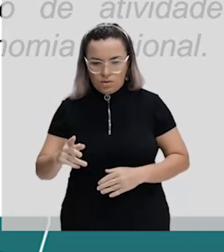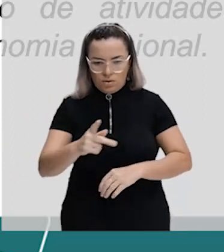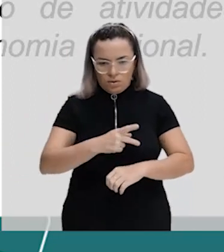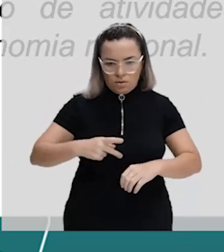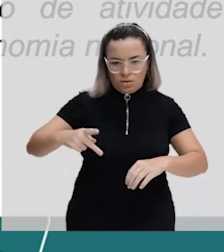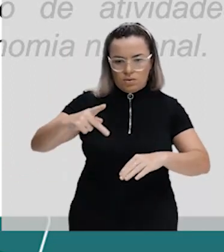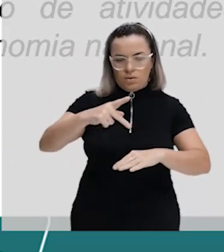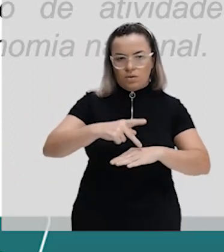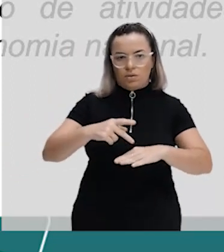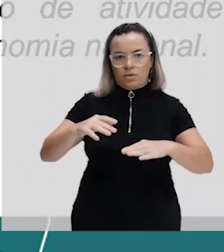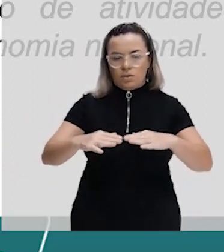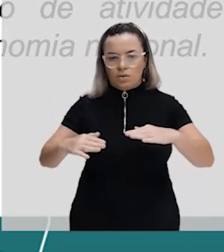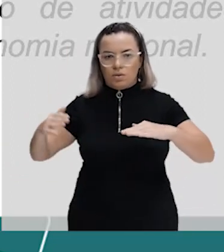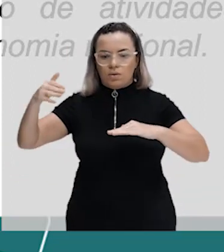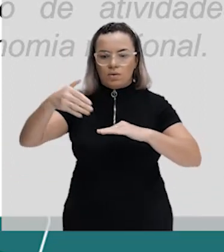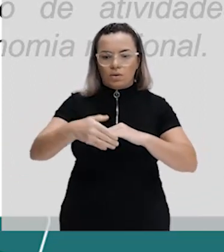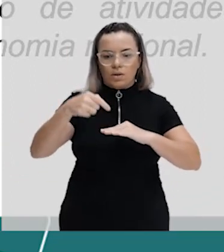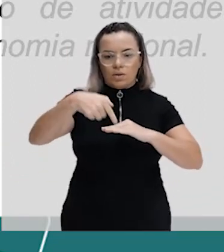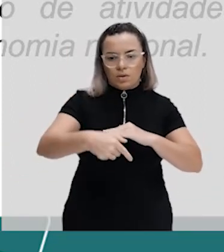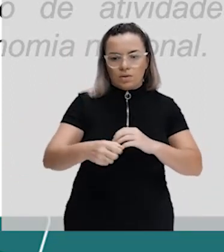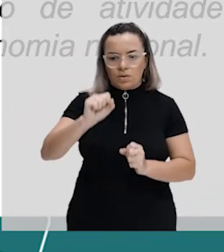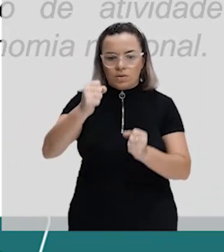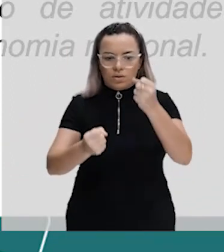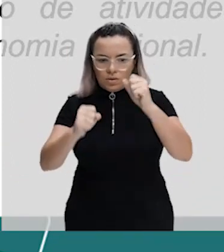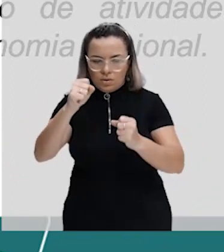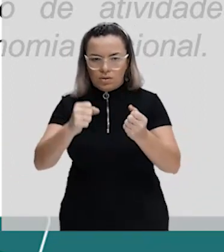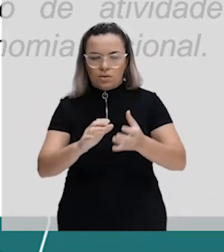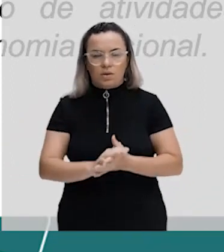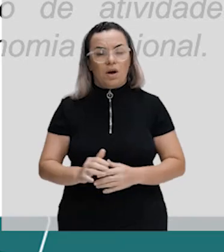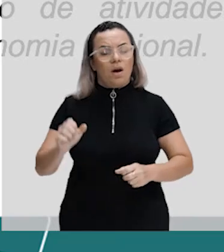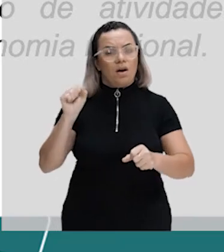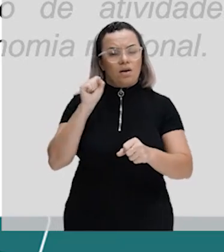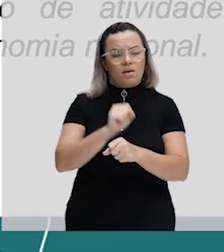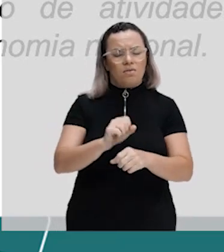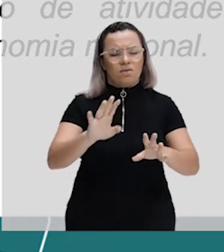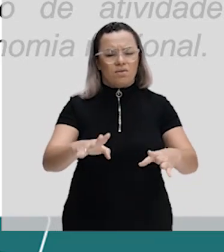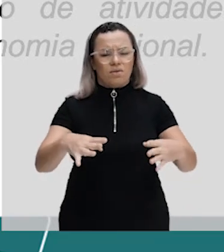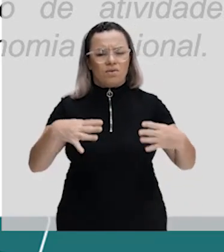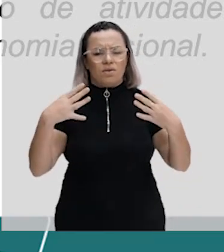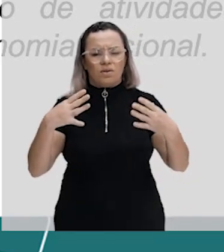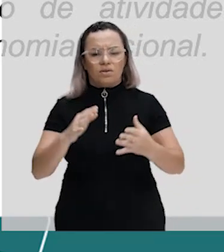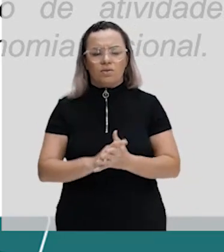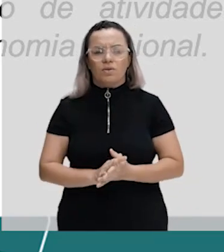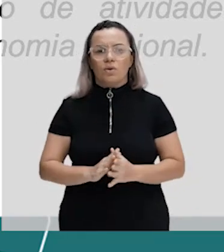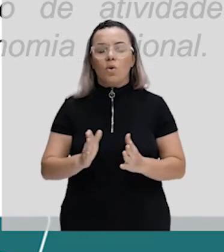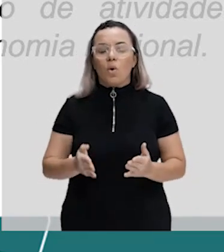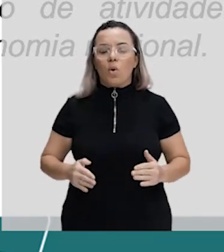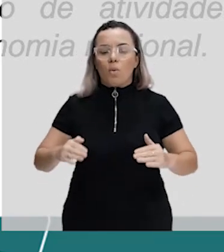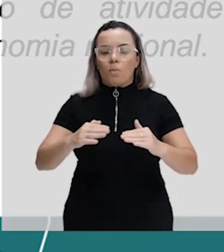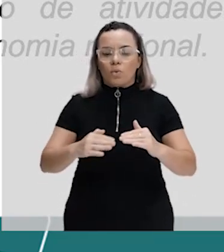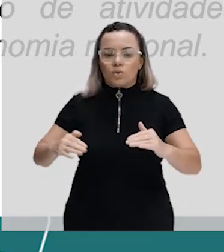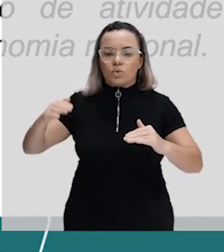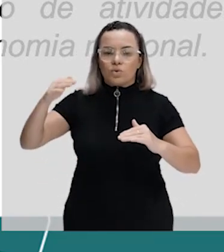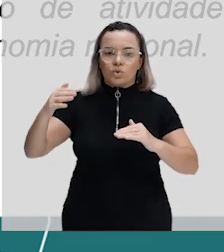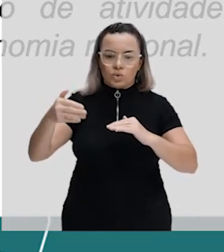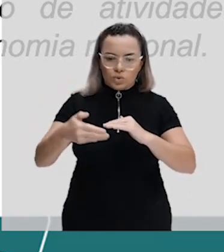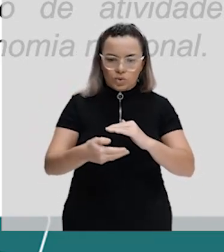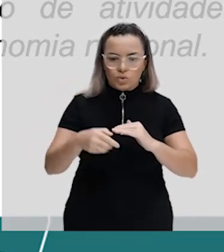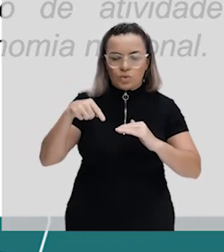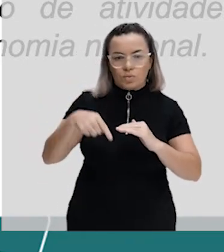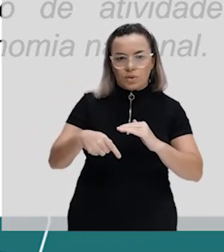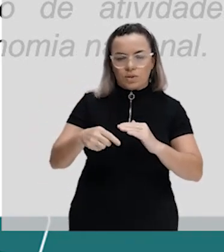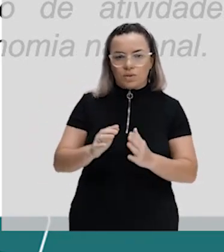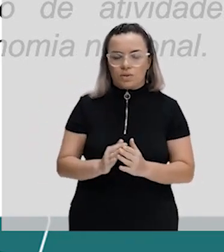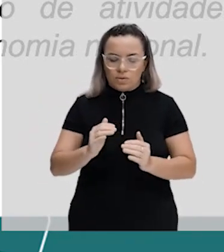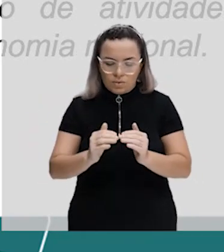industrializado. Eu já te paro bem aqui essa questão, porque eu quero te chamar a atenção a este termo, subdesenvolvido. Na escala de